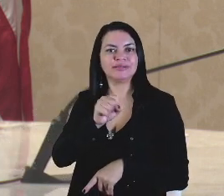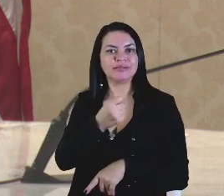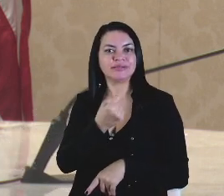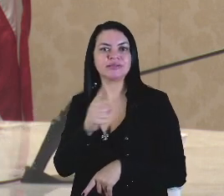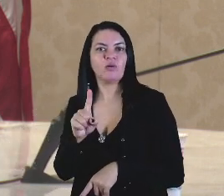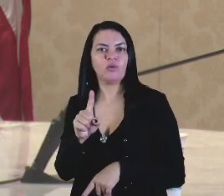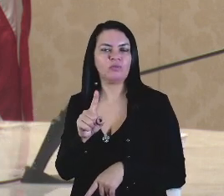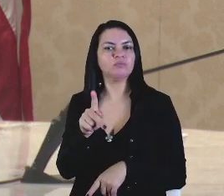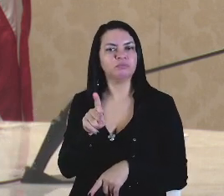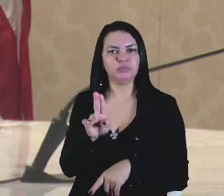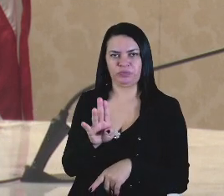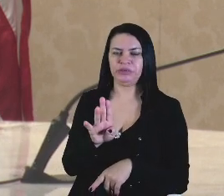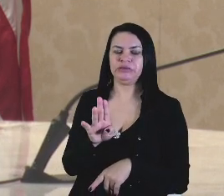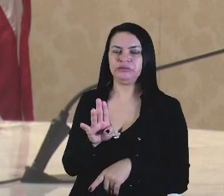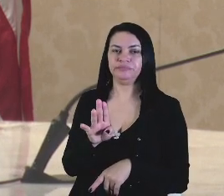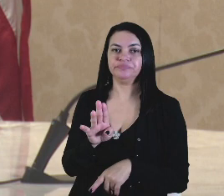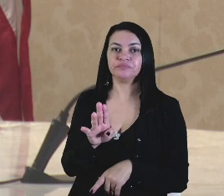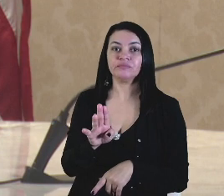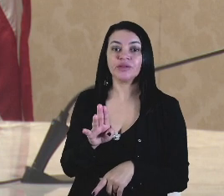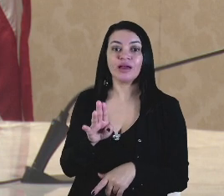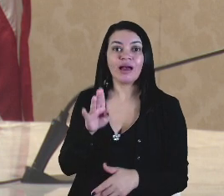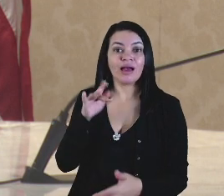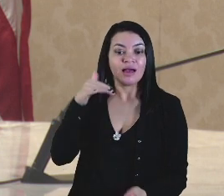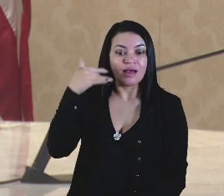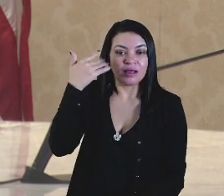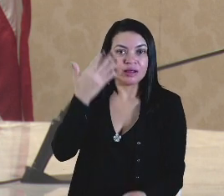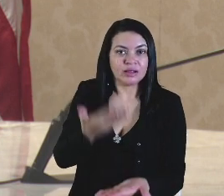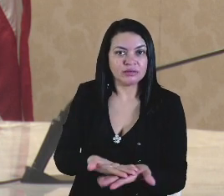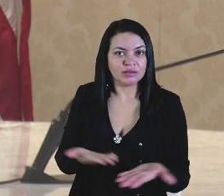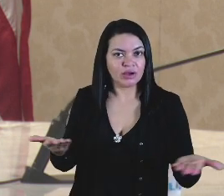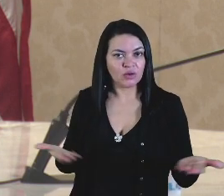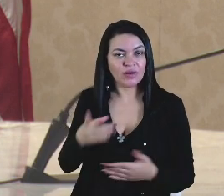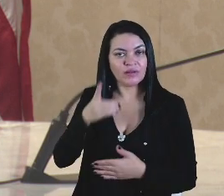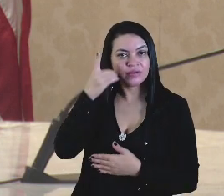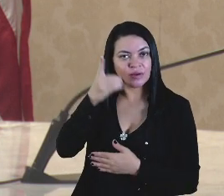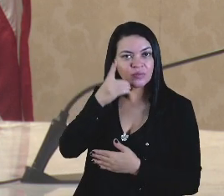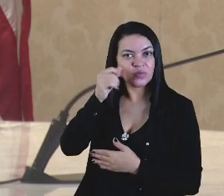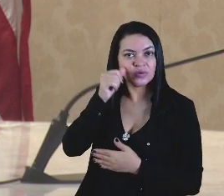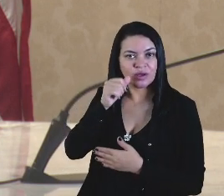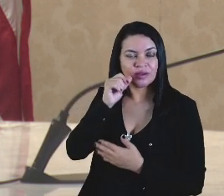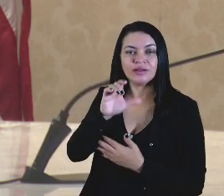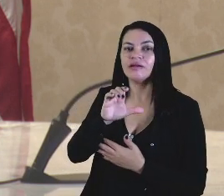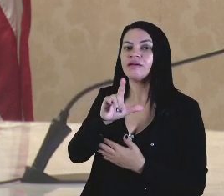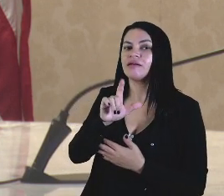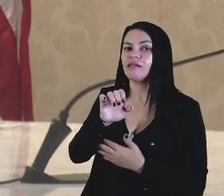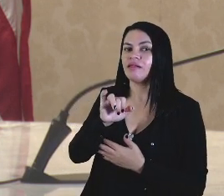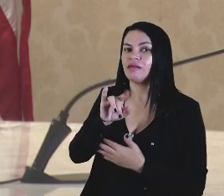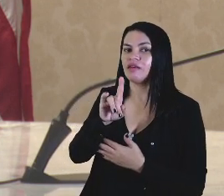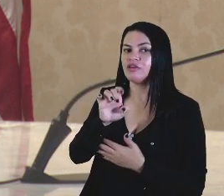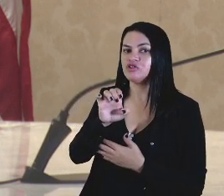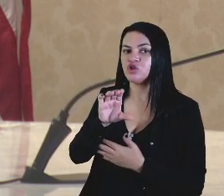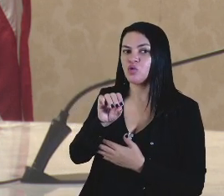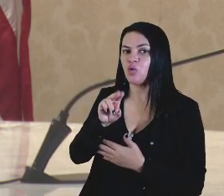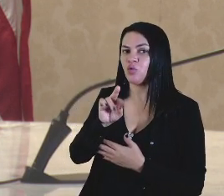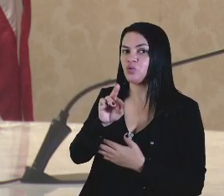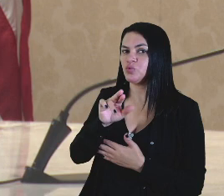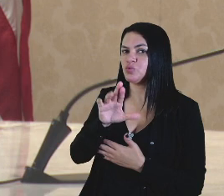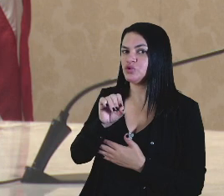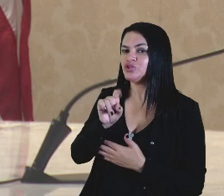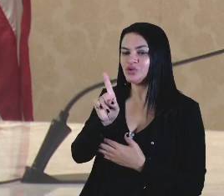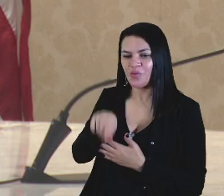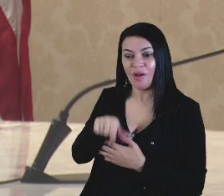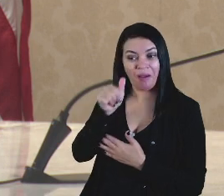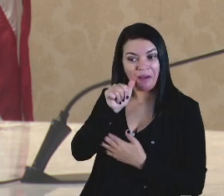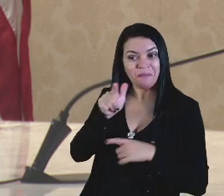Nós temos até aqui, senhora deputada Cleide Coutinho, a senhora médica, portanto conhecedora